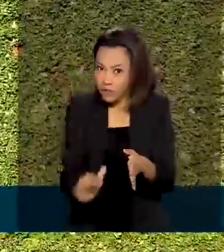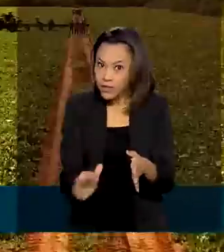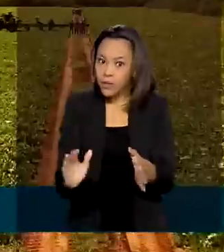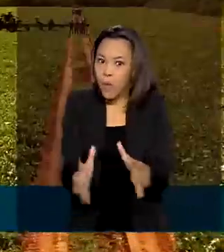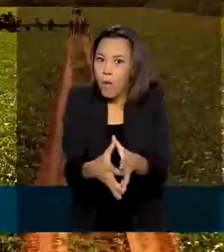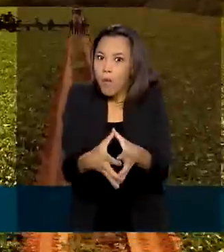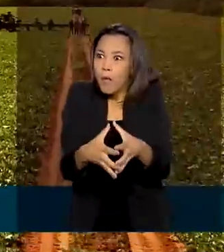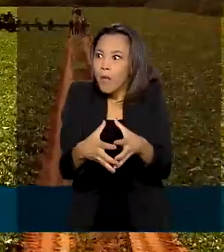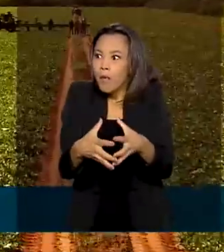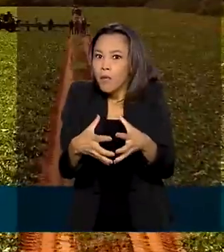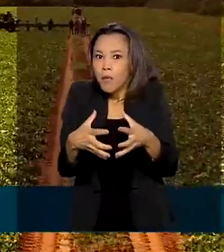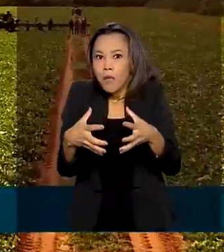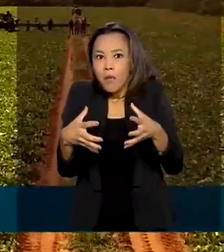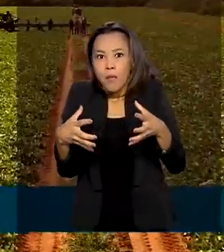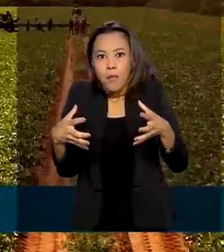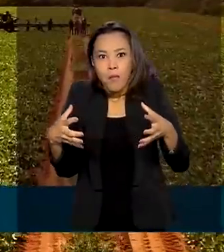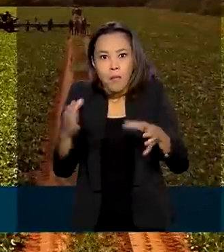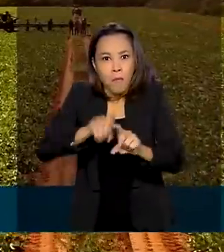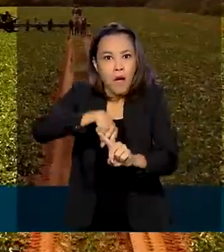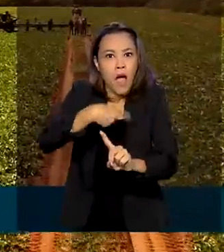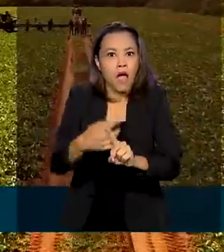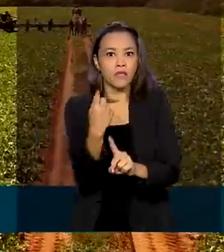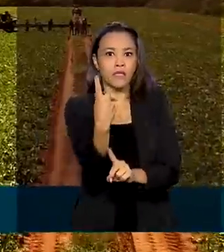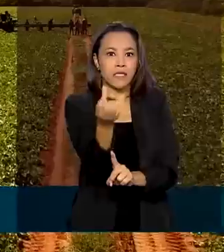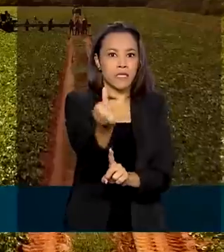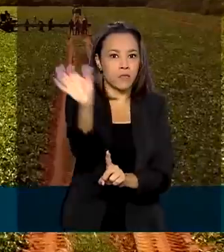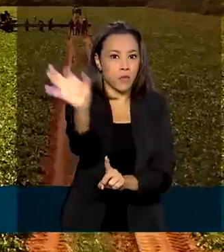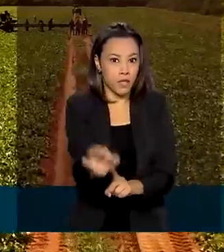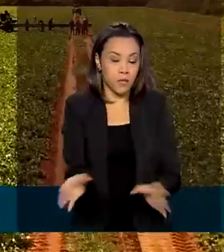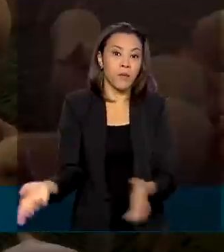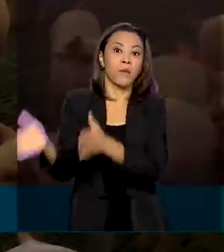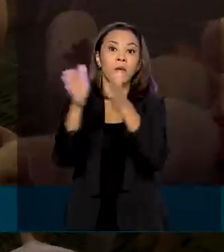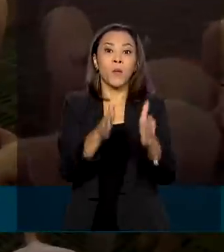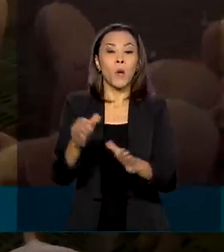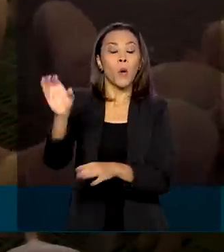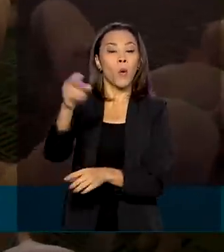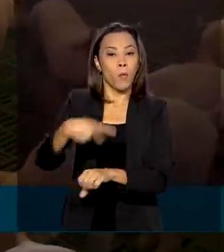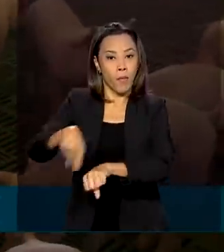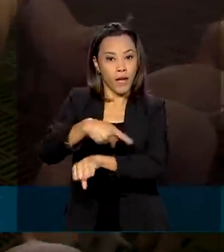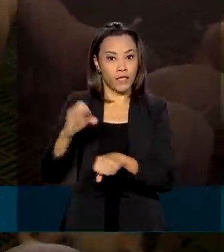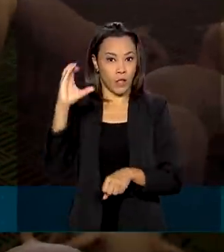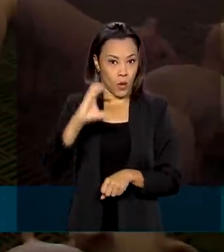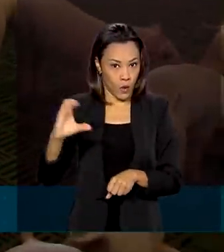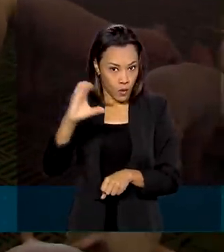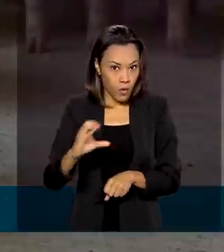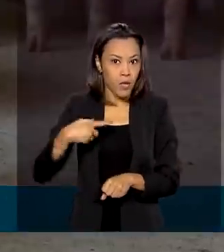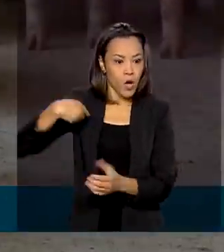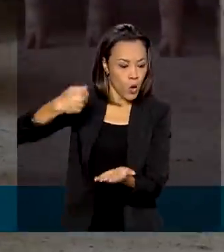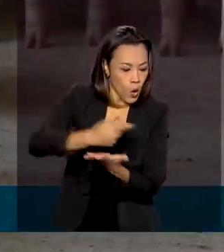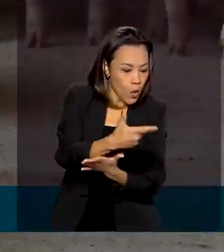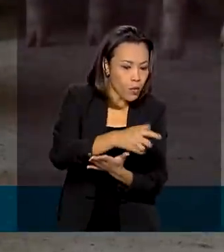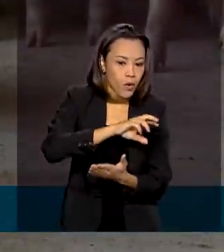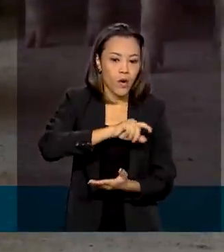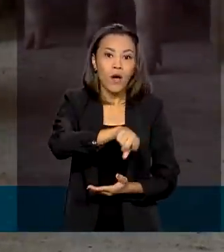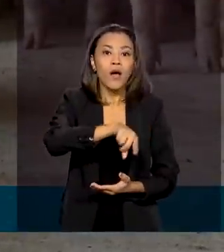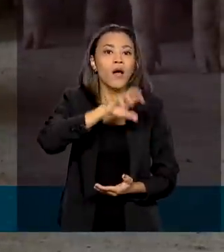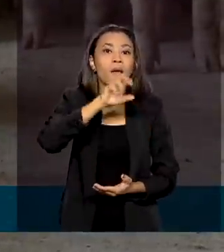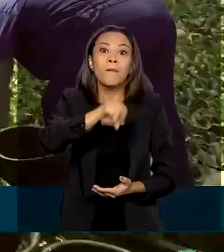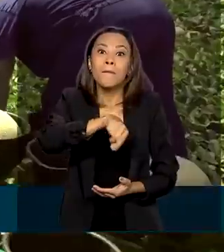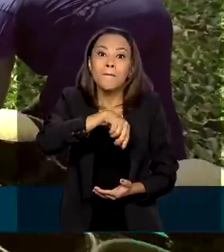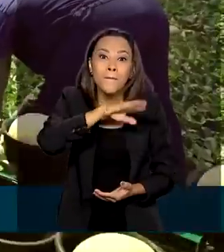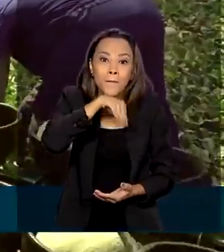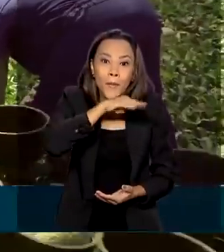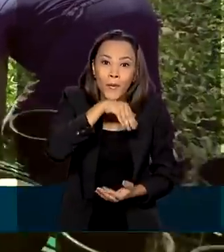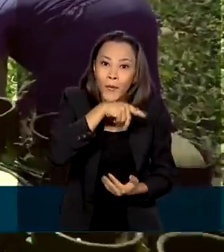em volume mais de 16%. A Colômbia, por exemplo, acabou de comprar suínos para reprodução.